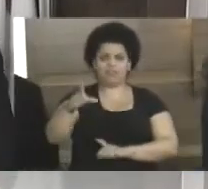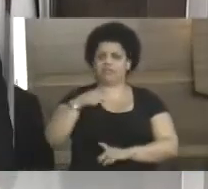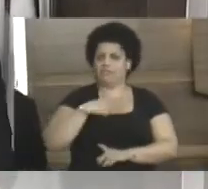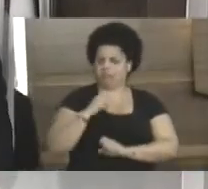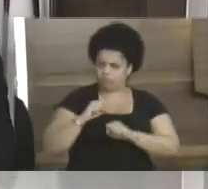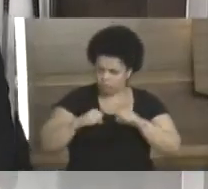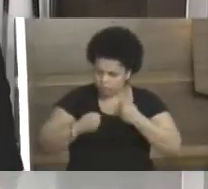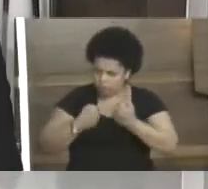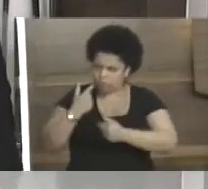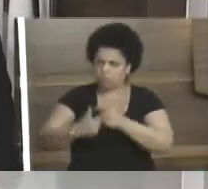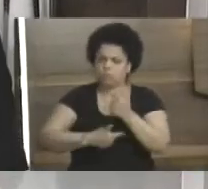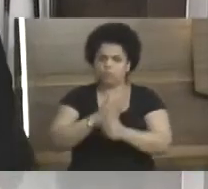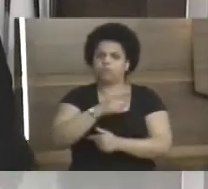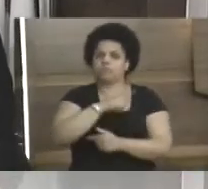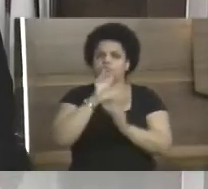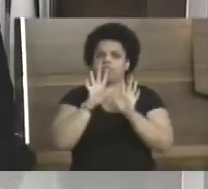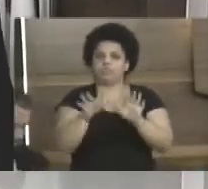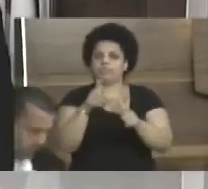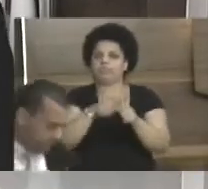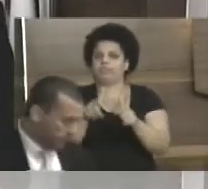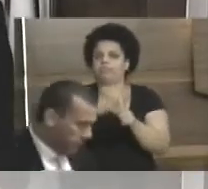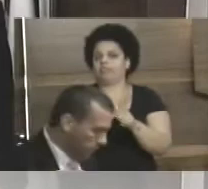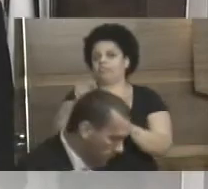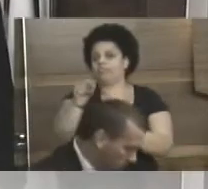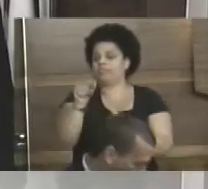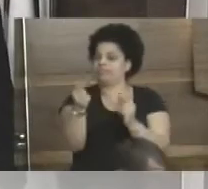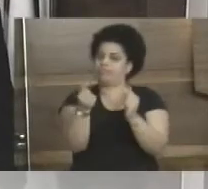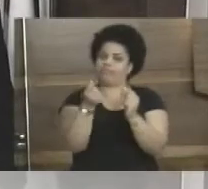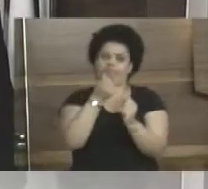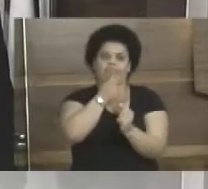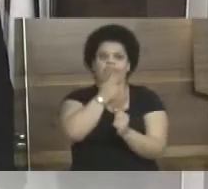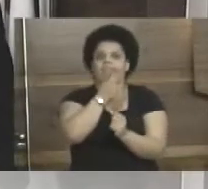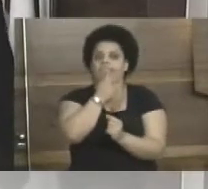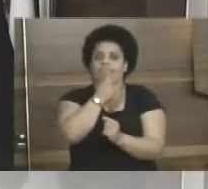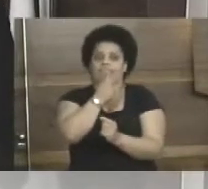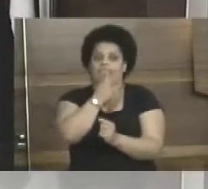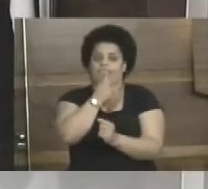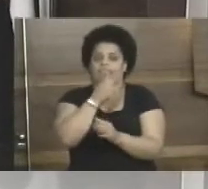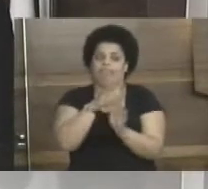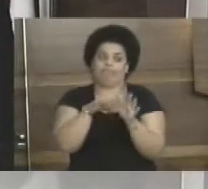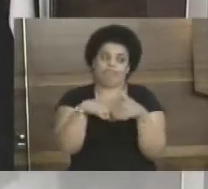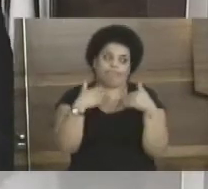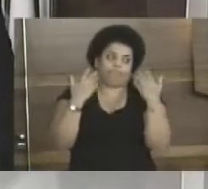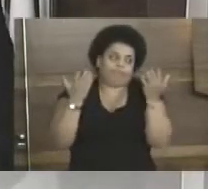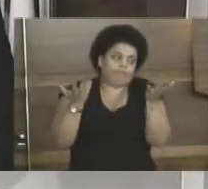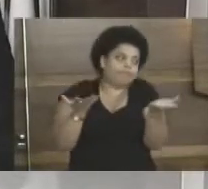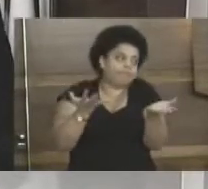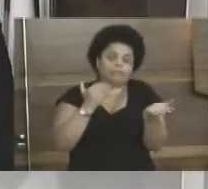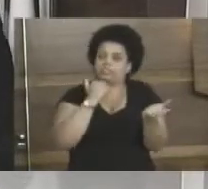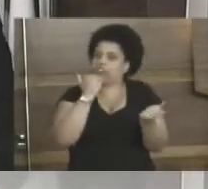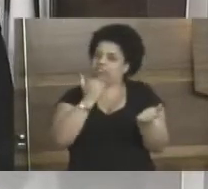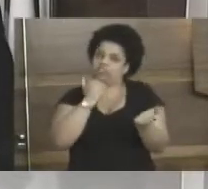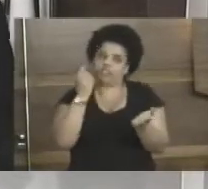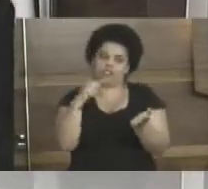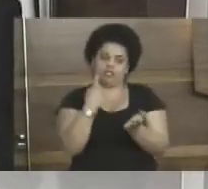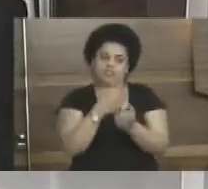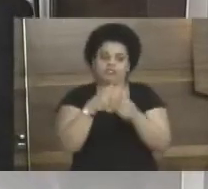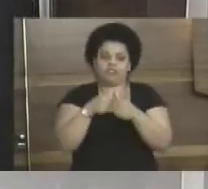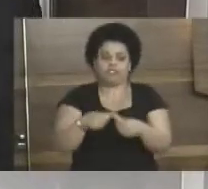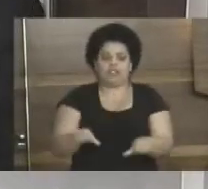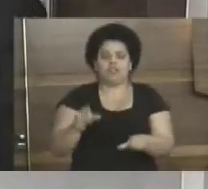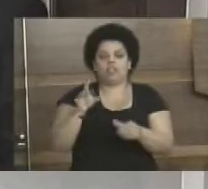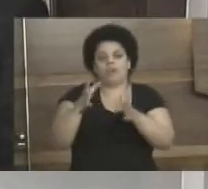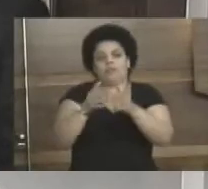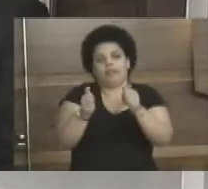ela tem lutado. O problema é que o município não tem dinheiro. E aí, não adianta nós ficarmos aqui também